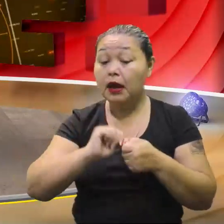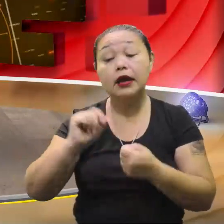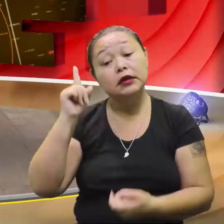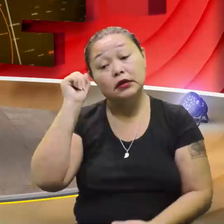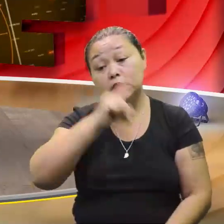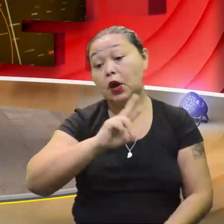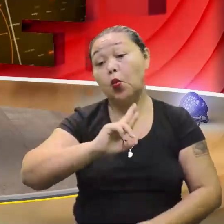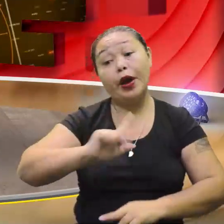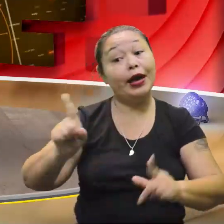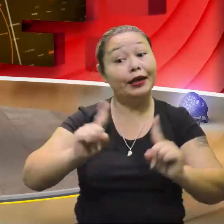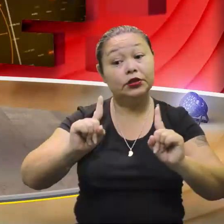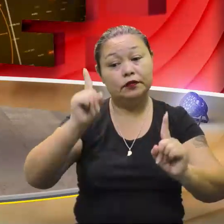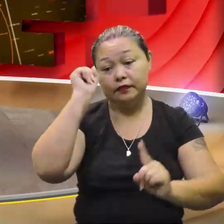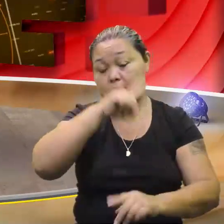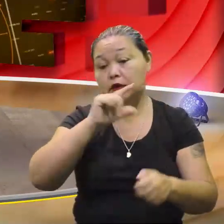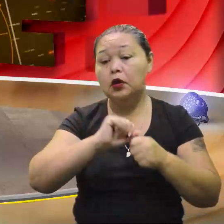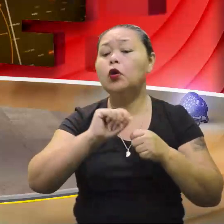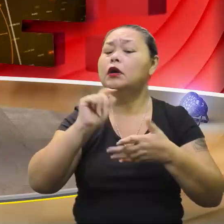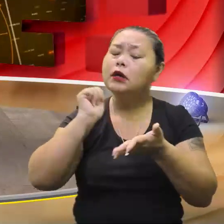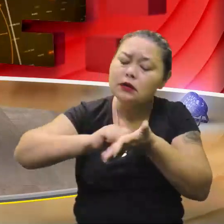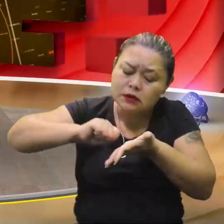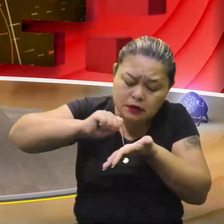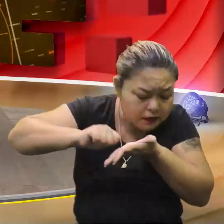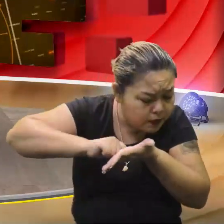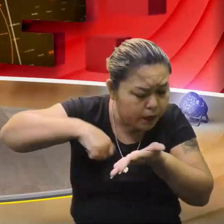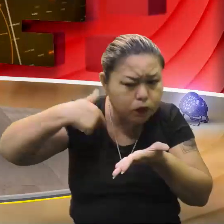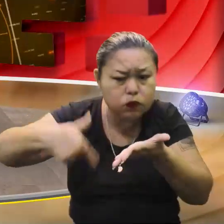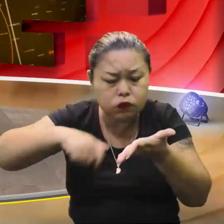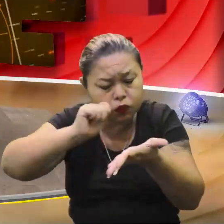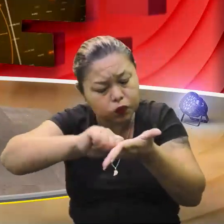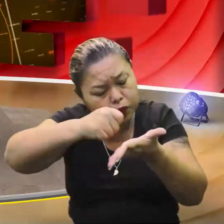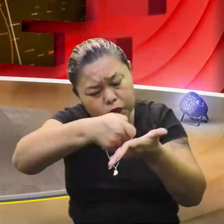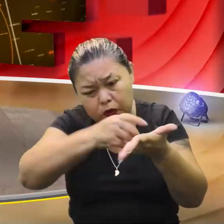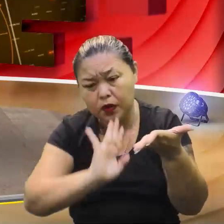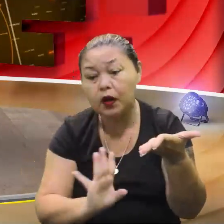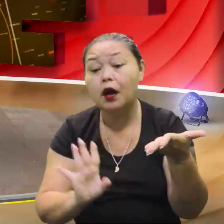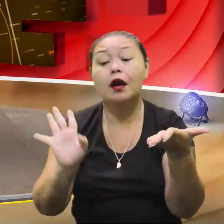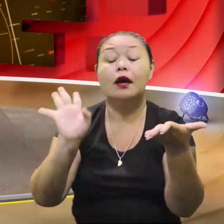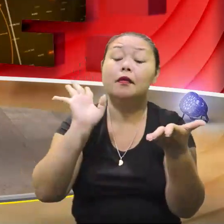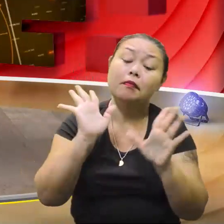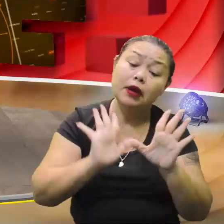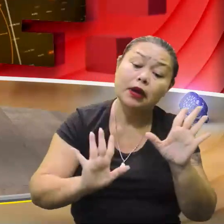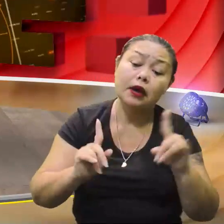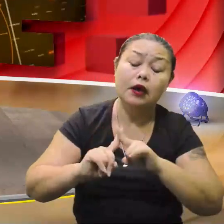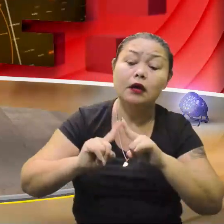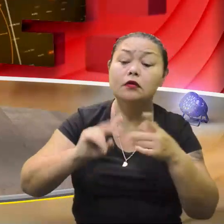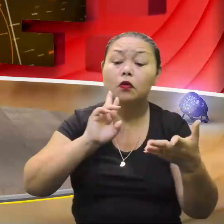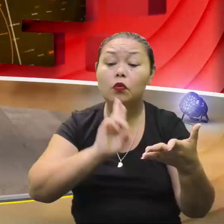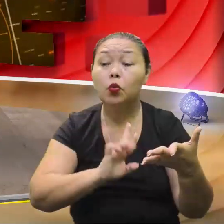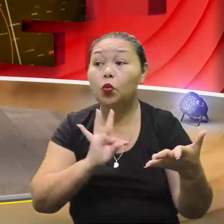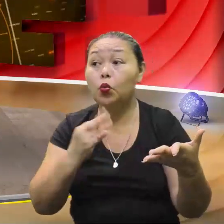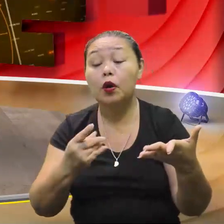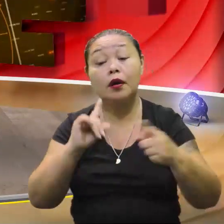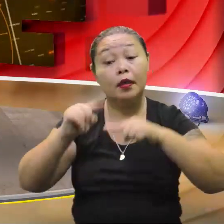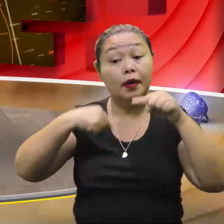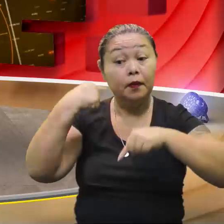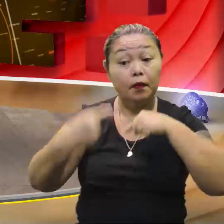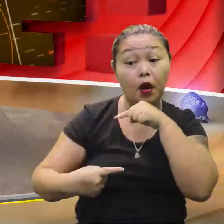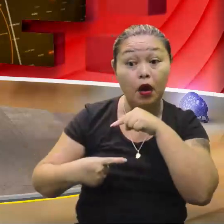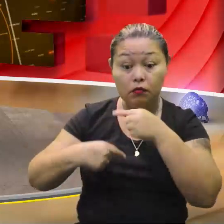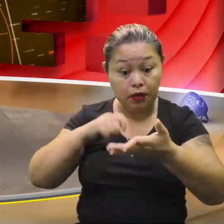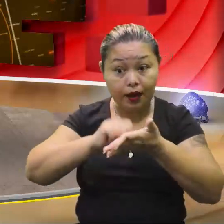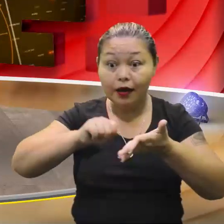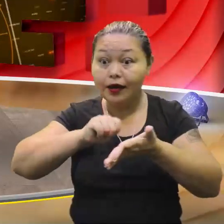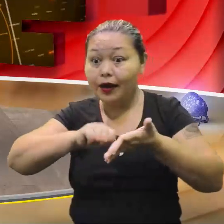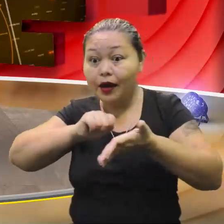difícil, mas não é. É trabalhoso, isso eu posso dizer. Às vezes dá um pouco de trabalho para resolver tudo. Mas depois, porque pega o